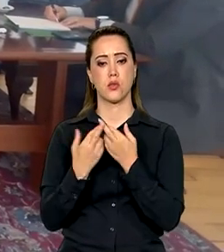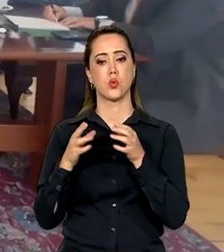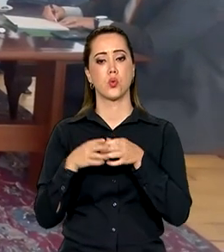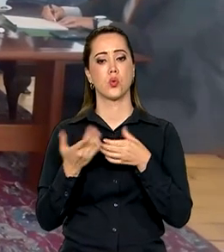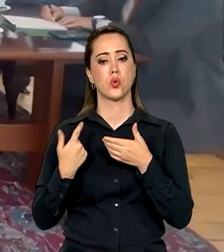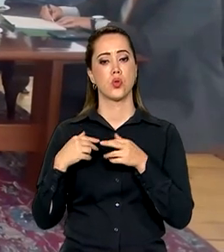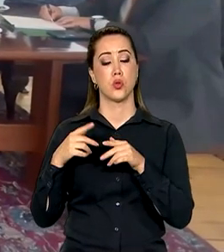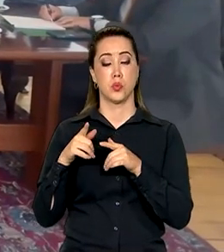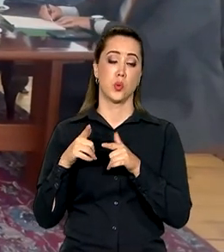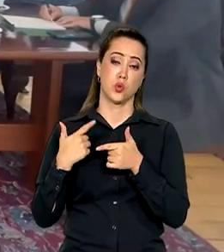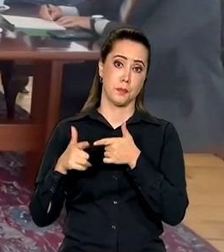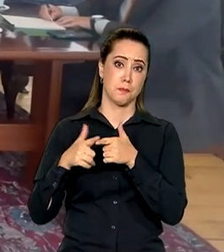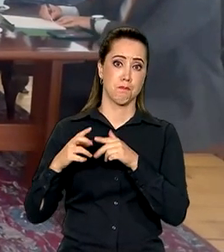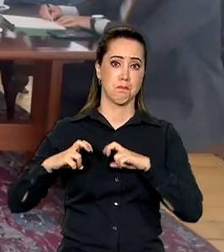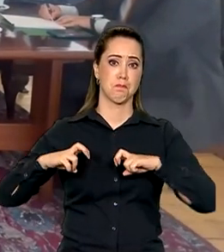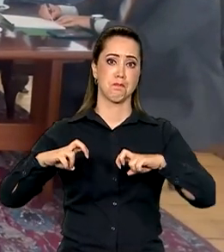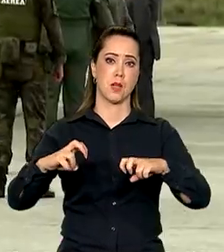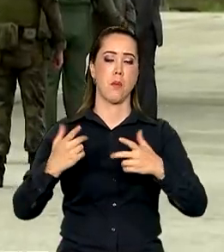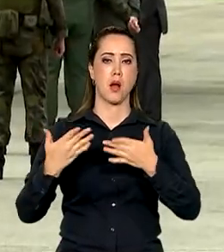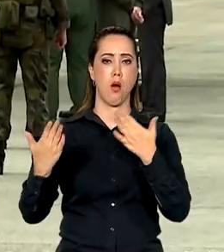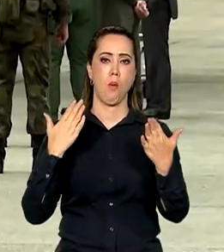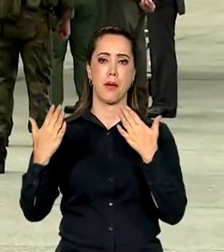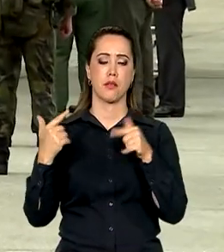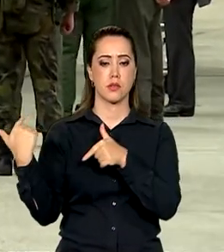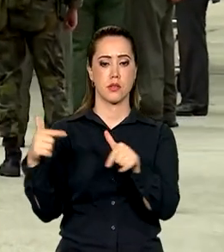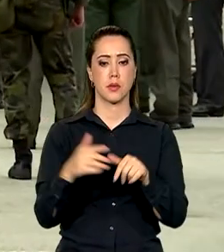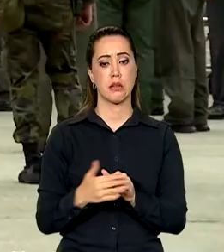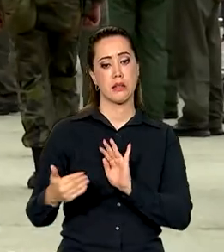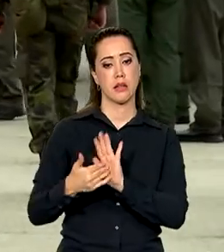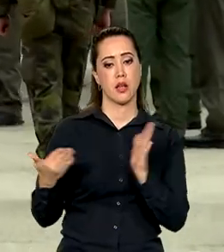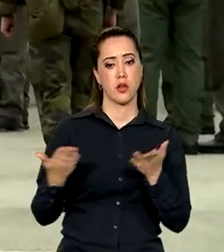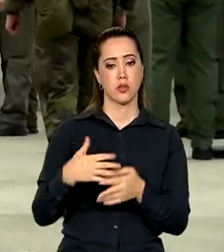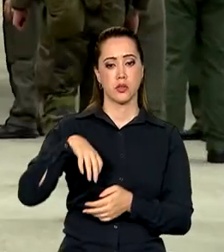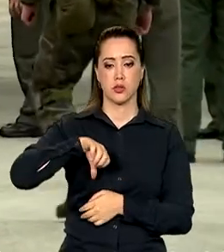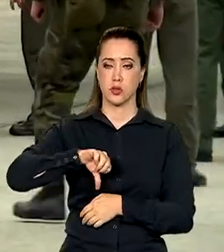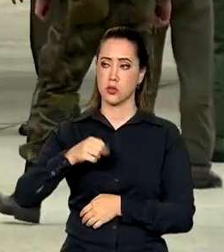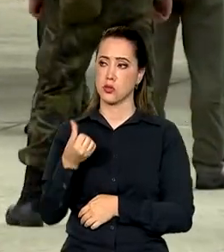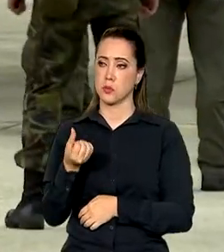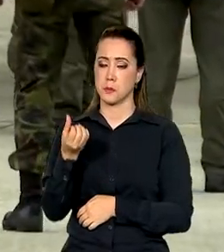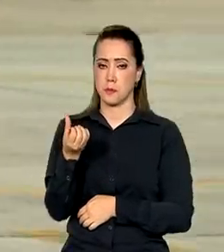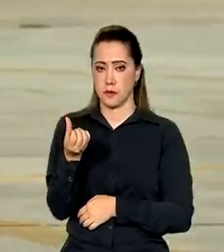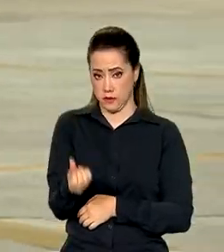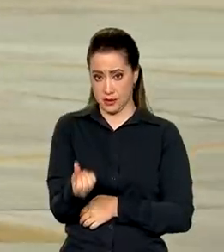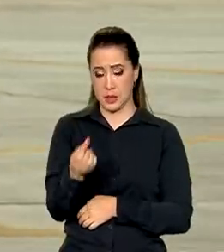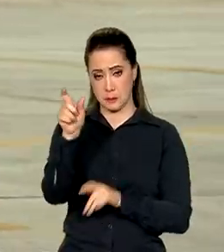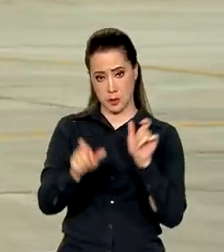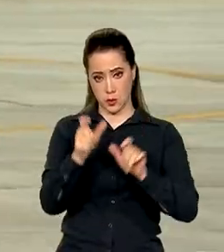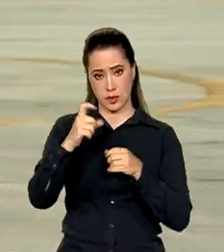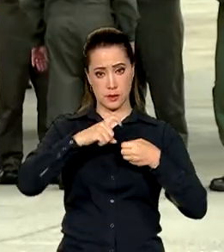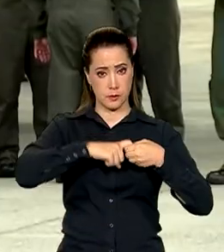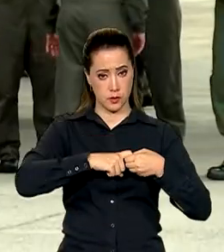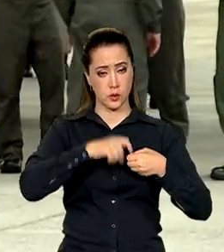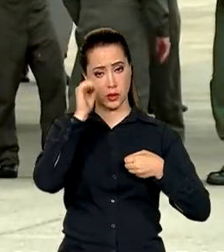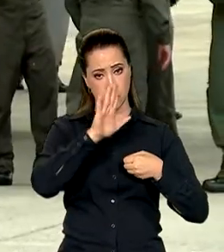de crise para fazer um balanço das ações. Até o momento, 916 pessoas voltaram ao